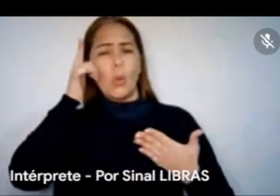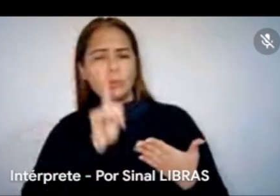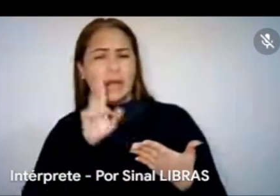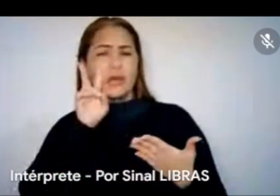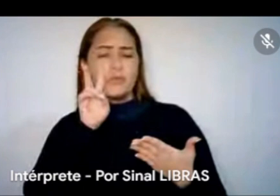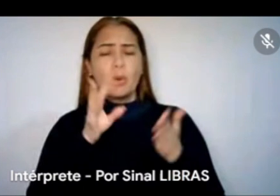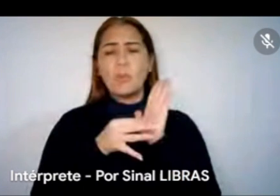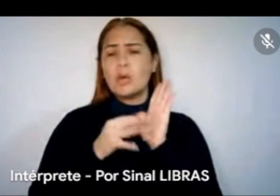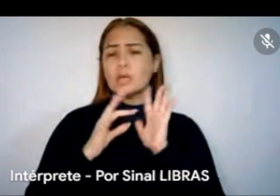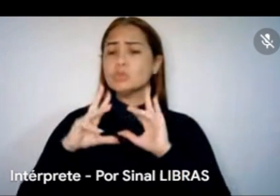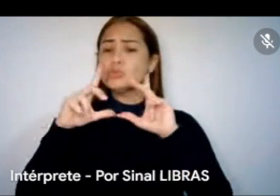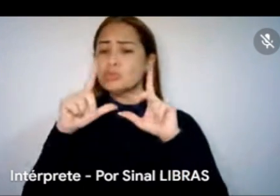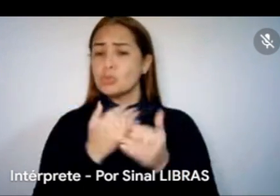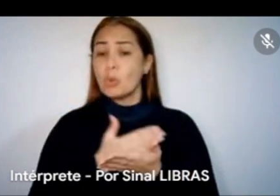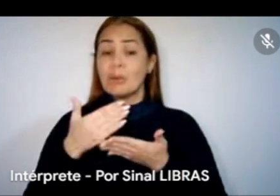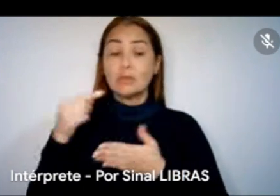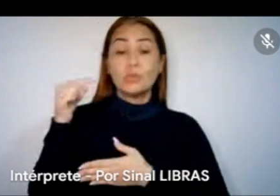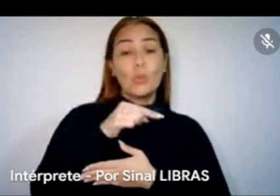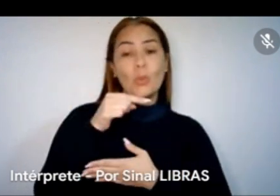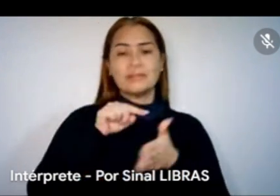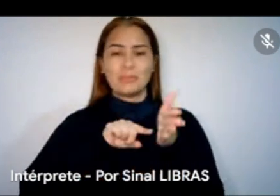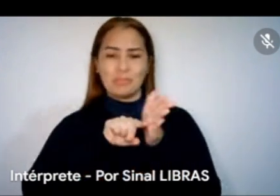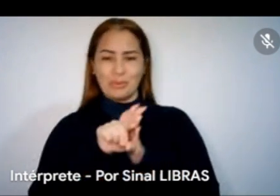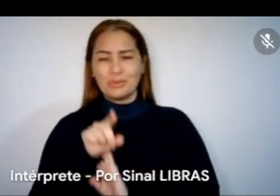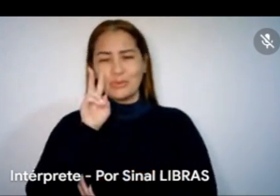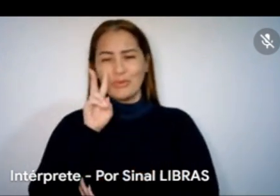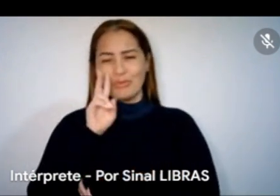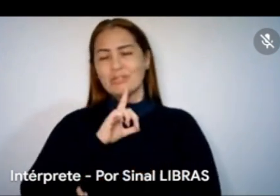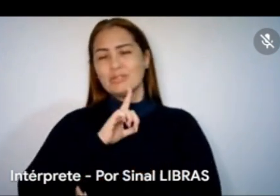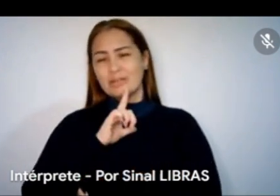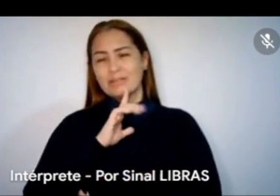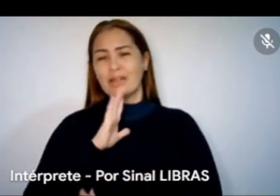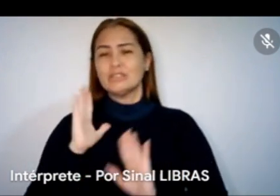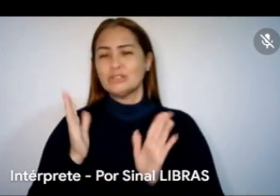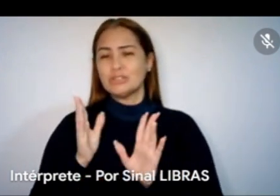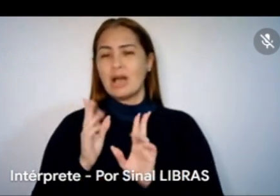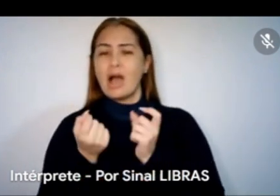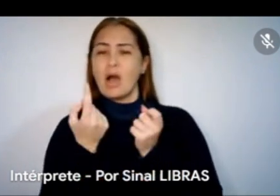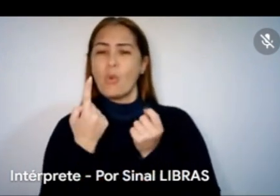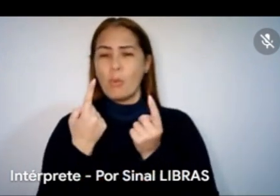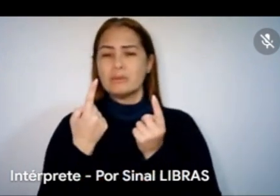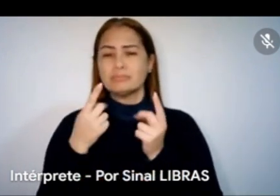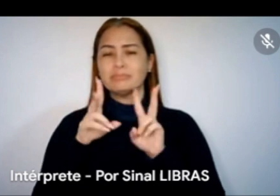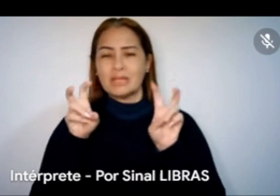pergunta norteadora, ok? Estou vendo que tem algumas questões ao menos aqui no chat,